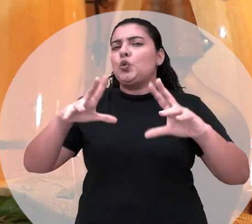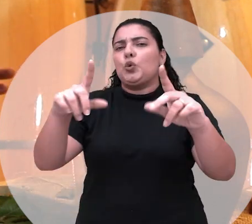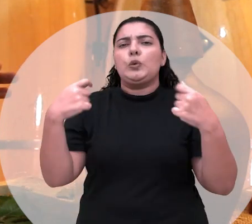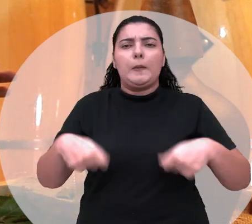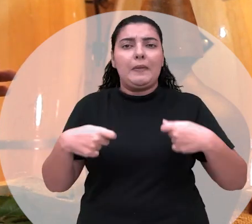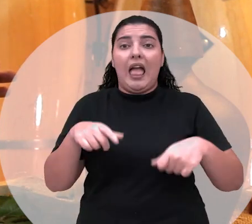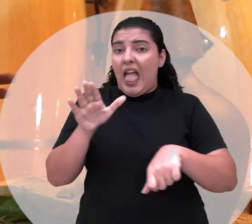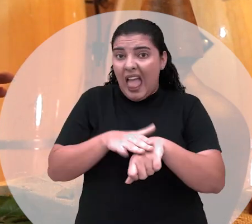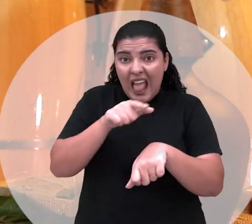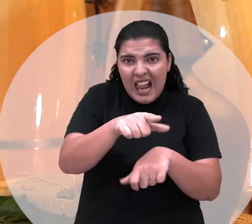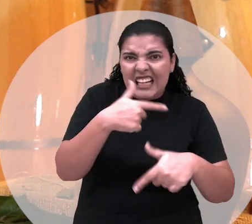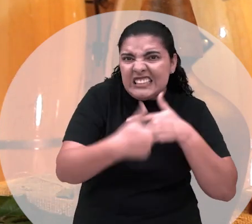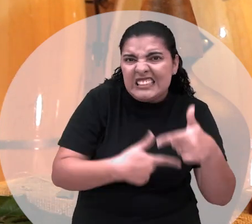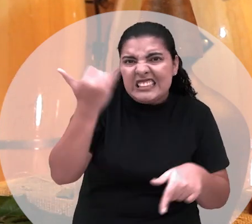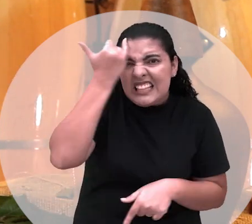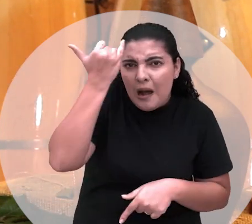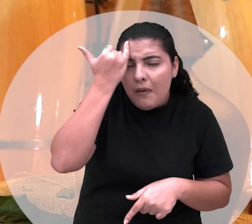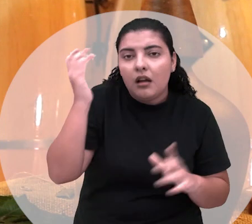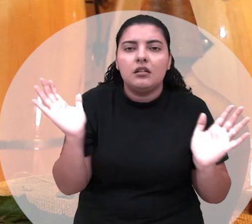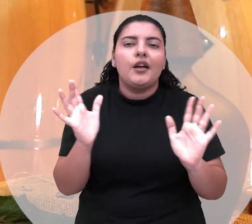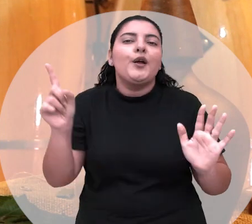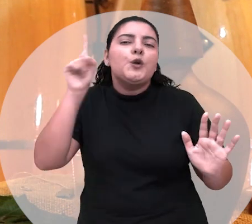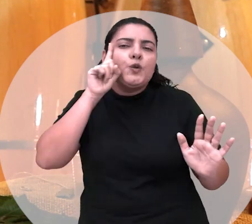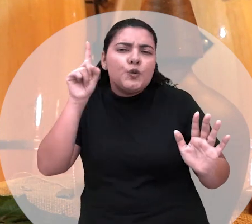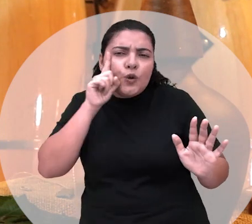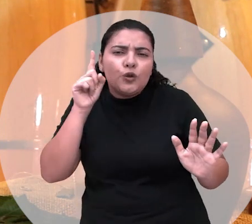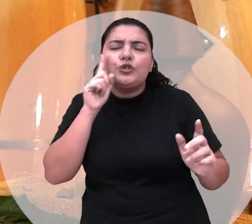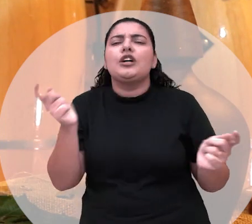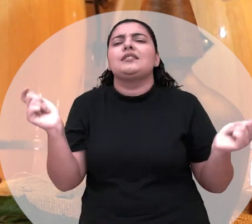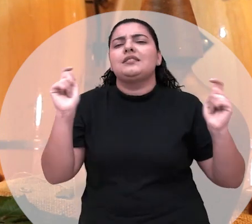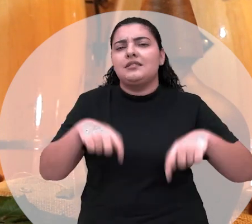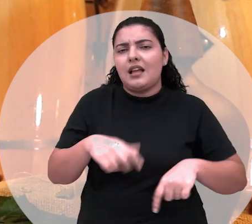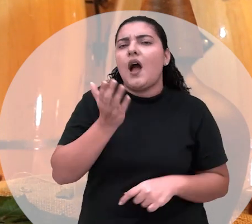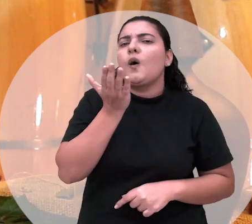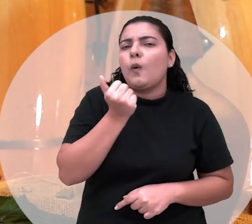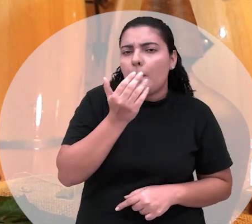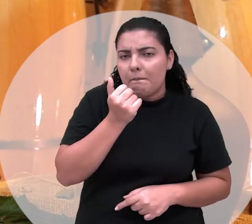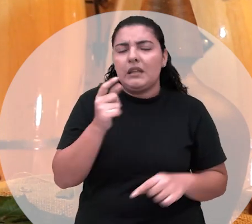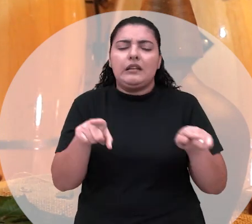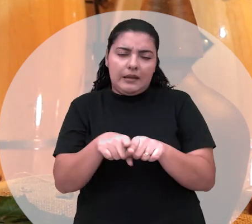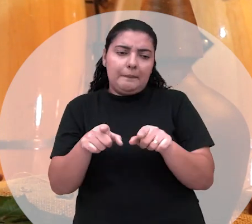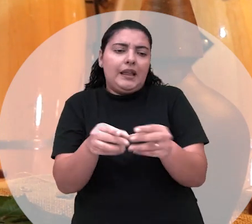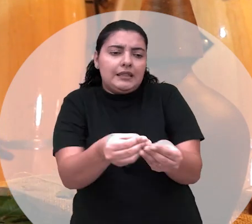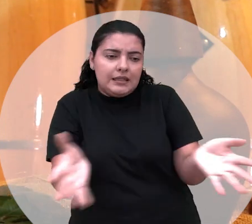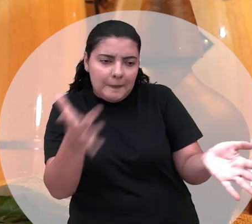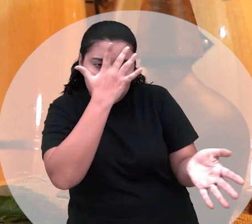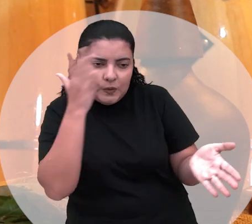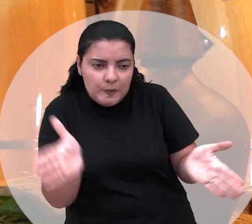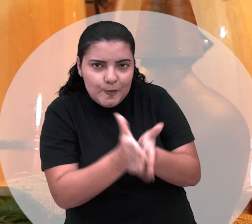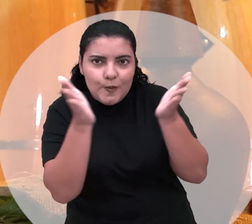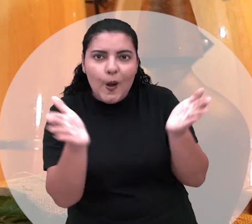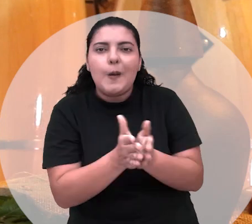ela não trabalha mas ela todo dia tem um pão de cada dia dela pra ela comer e tem pra dar pra quem precisa o que eu